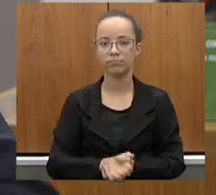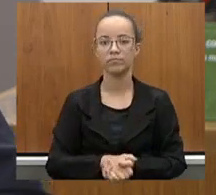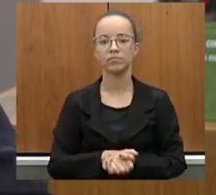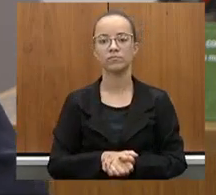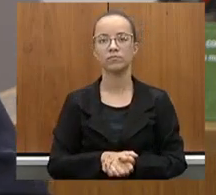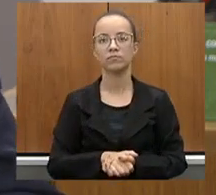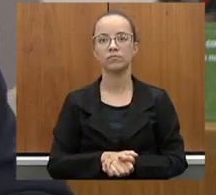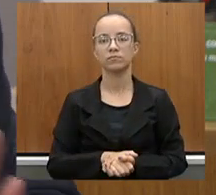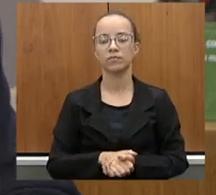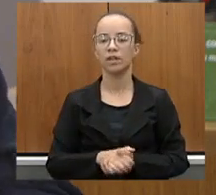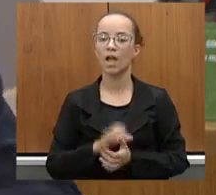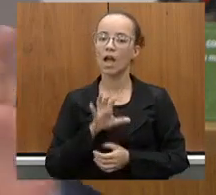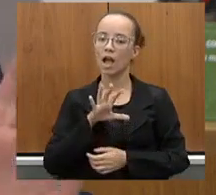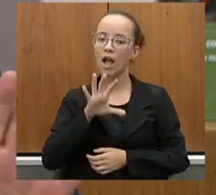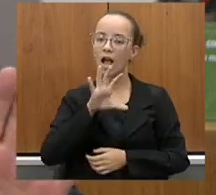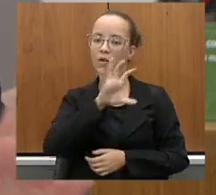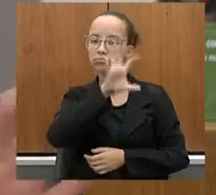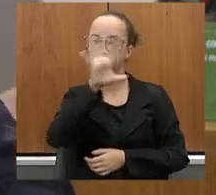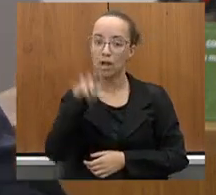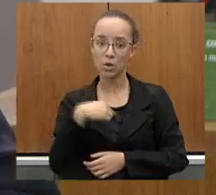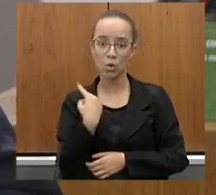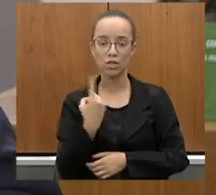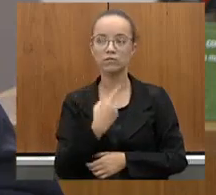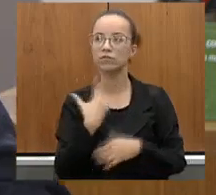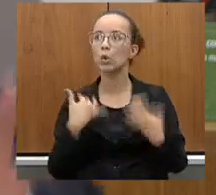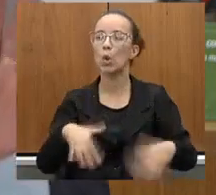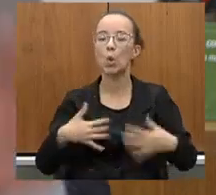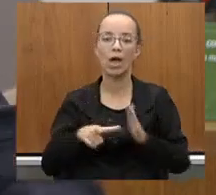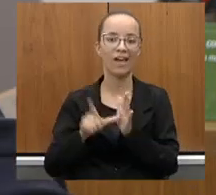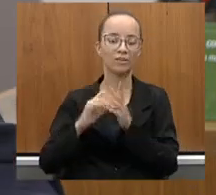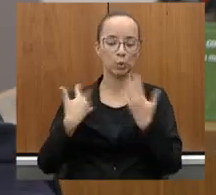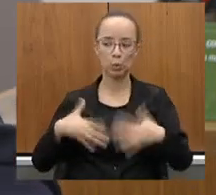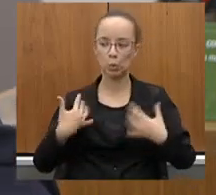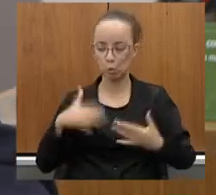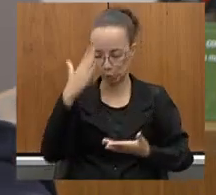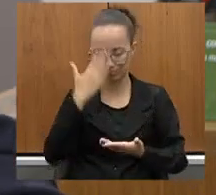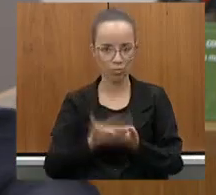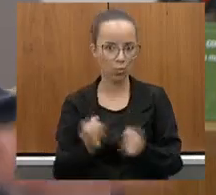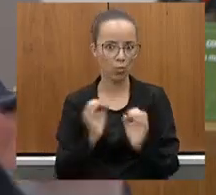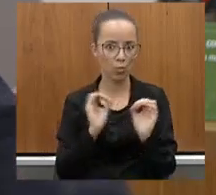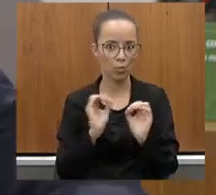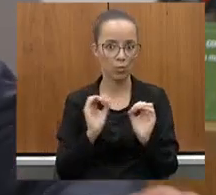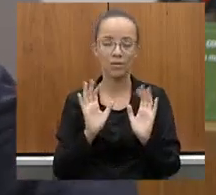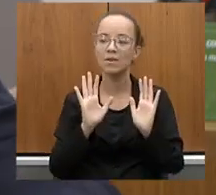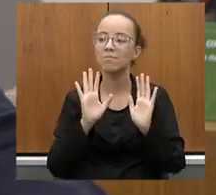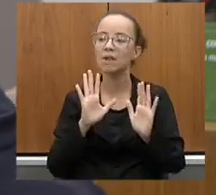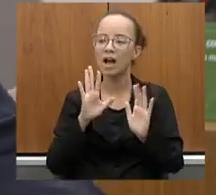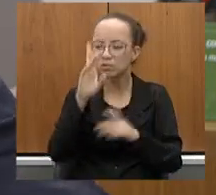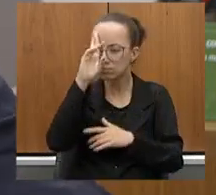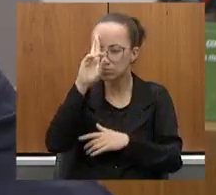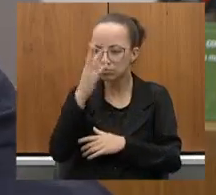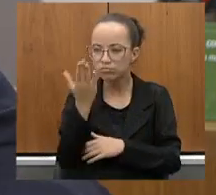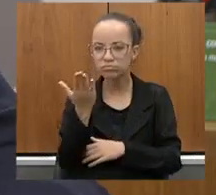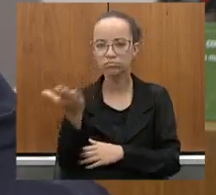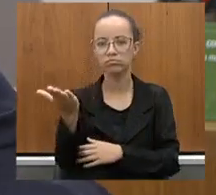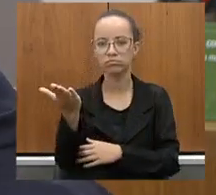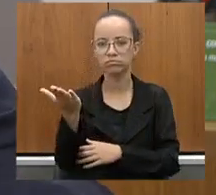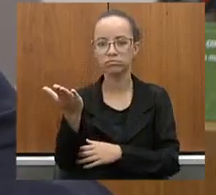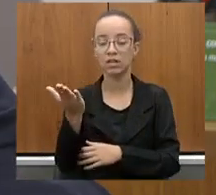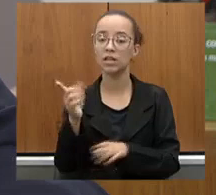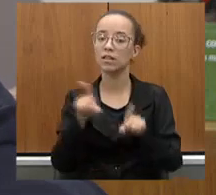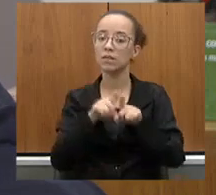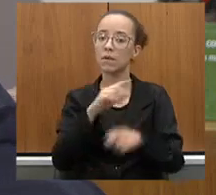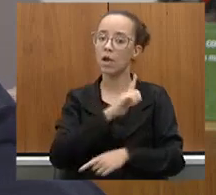A nossa região já estava praticamente desesperada, desacreditada. E, graças a V. Exª, ao